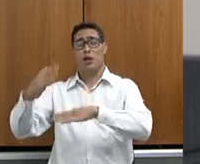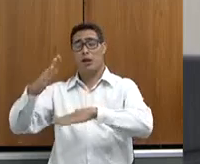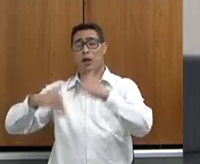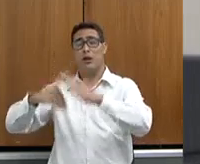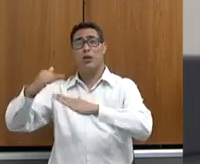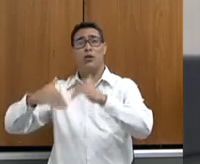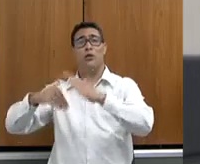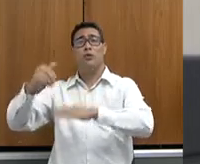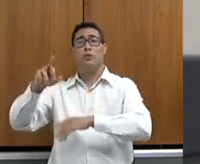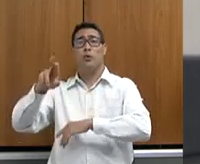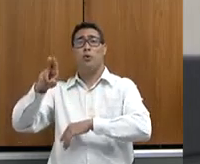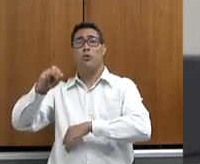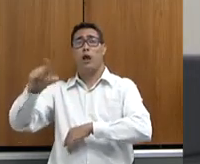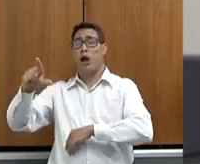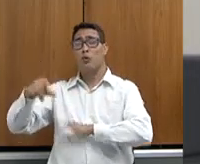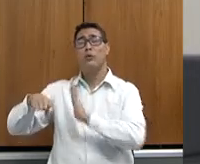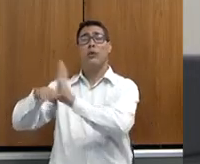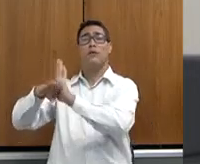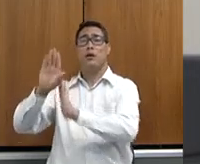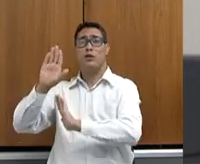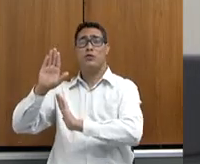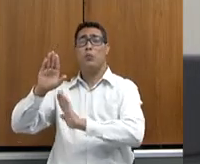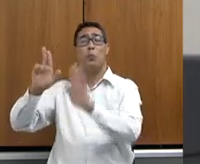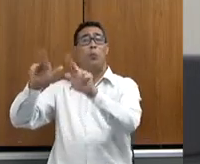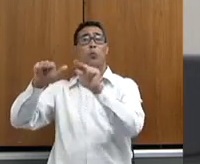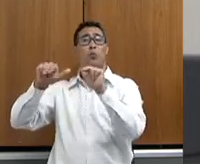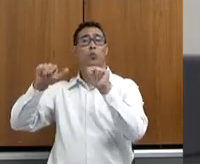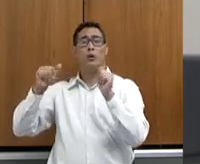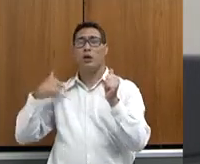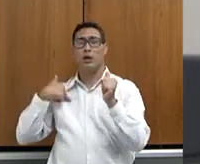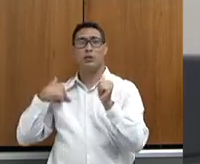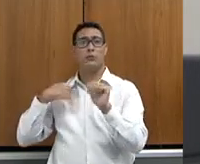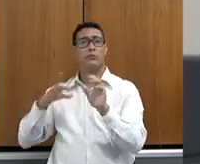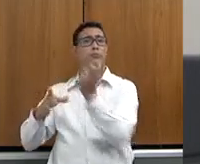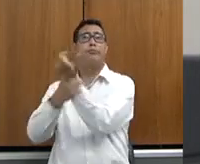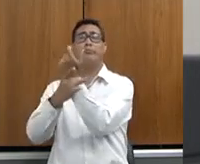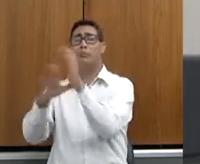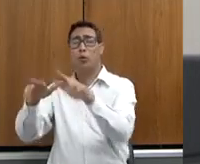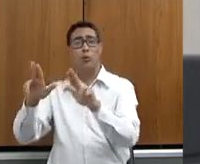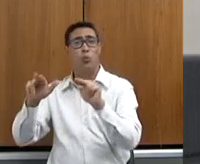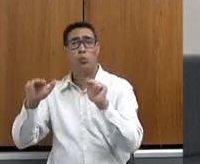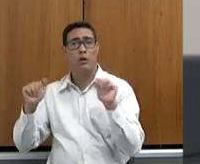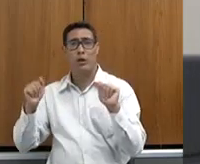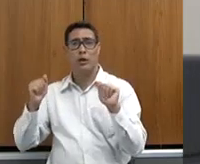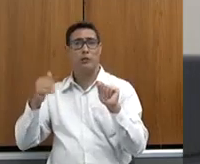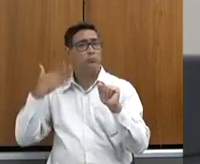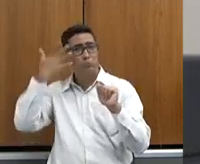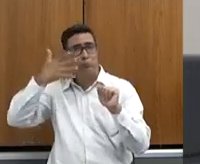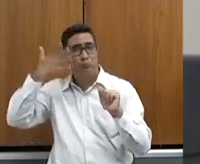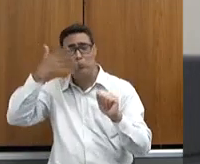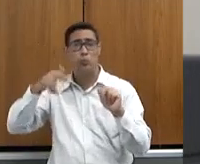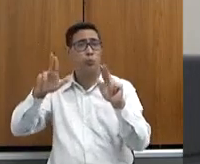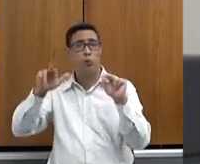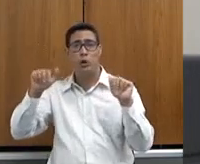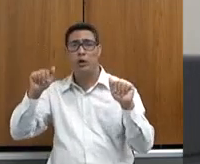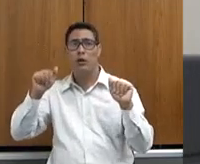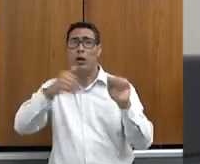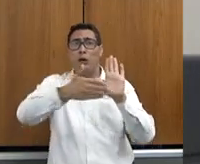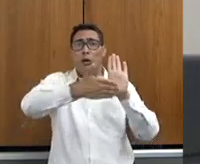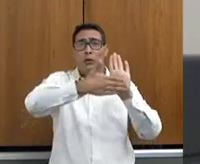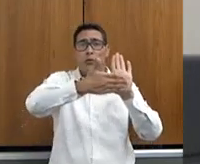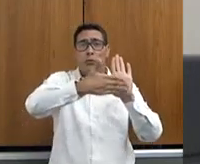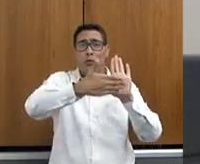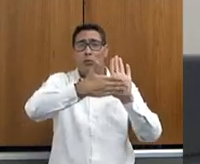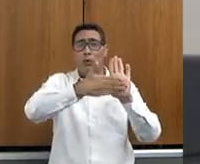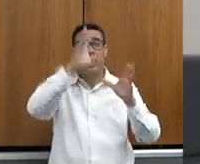participado da Comissão de Agropecuária, por que ele nunca tinha colocado esse tema em nenhuma pauta dentro